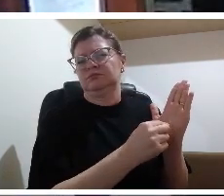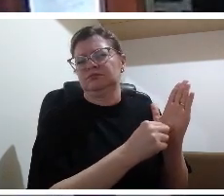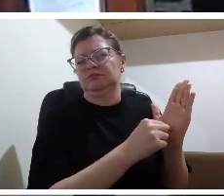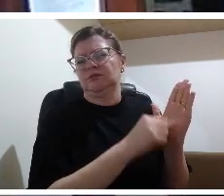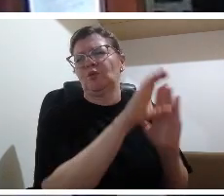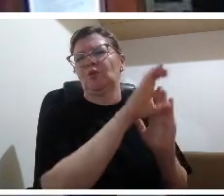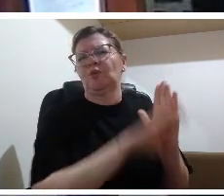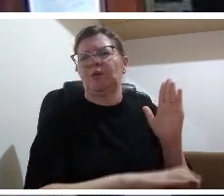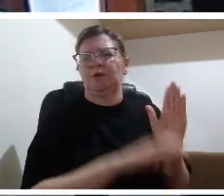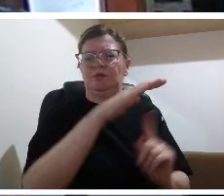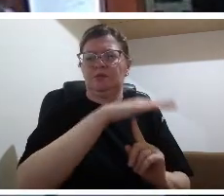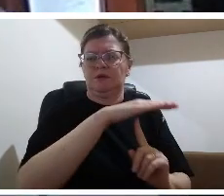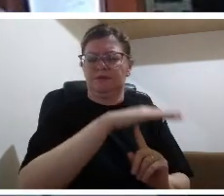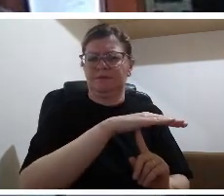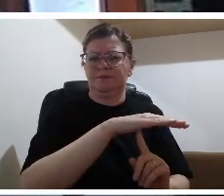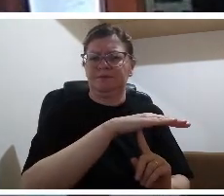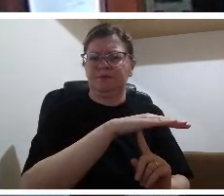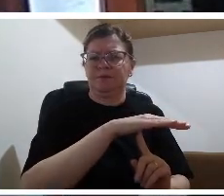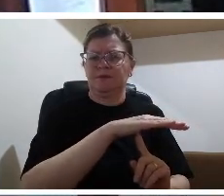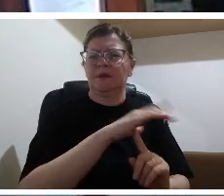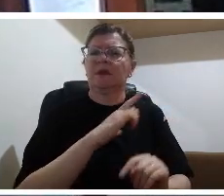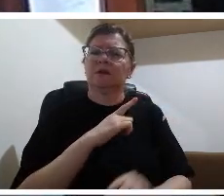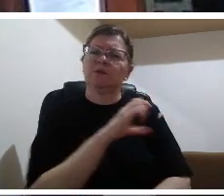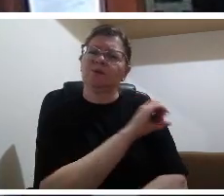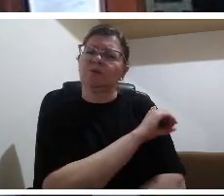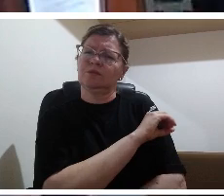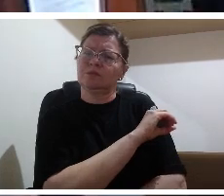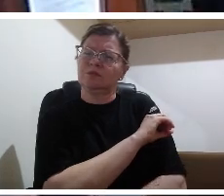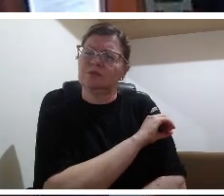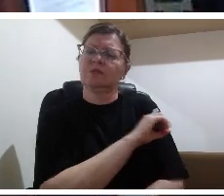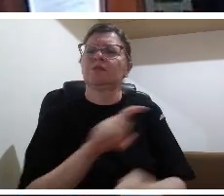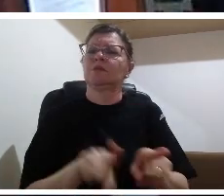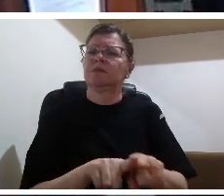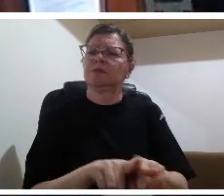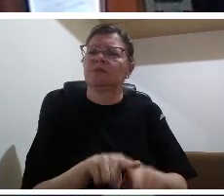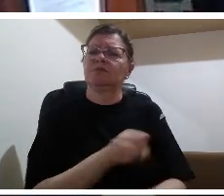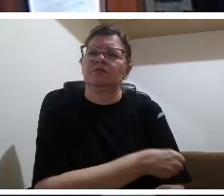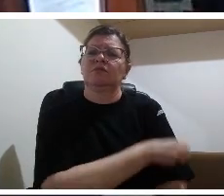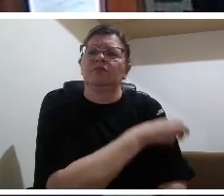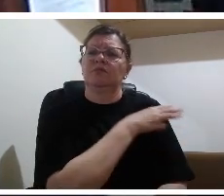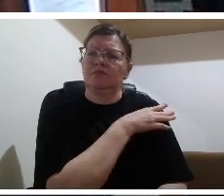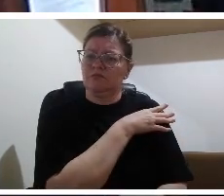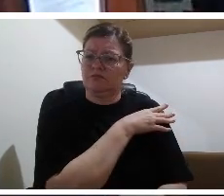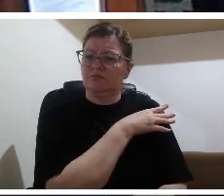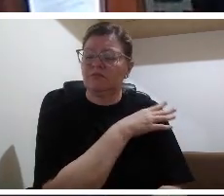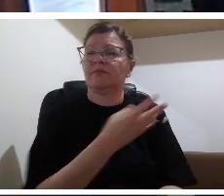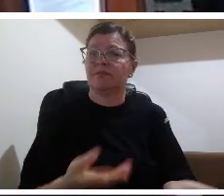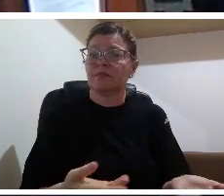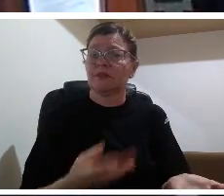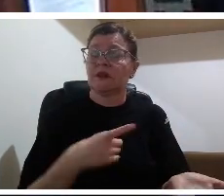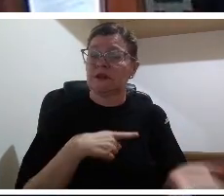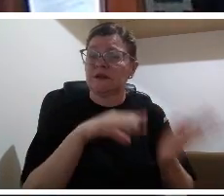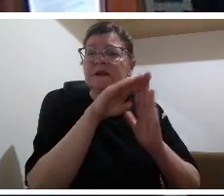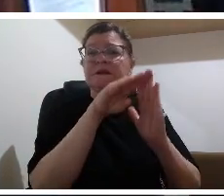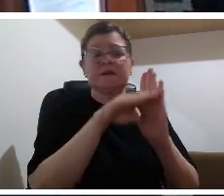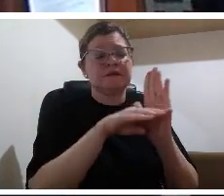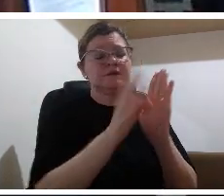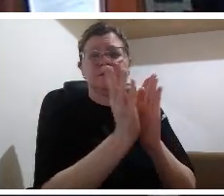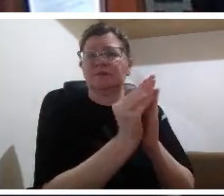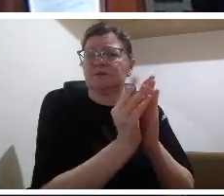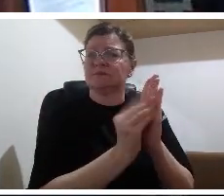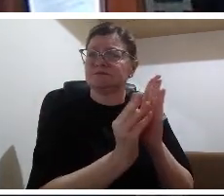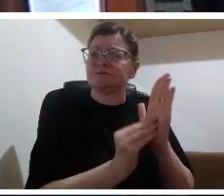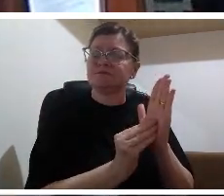listagem dos conteúdos mesmo que tenha recebido muitas críticas eu acho que ela é algo interessante porque ela dá